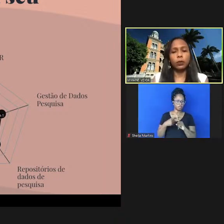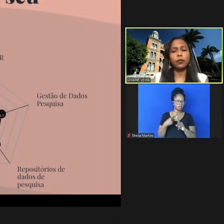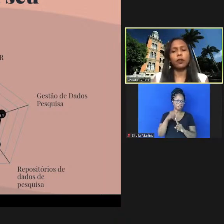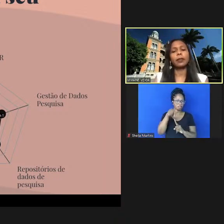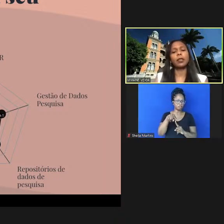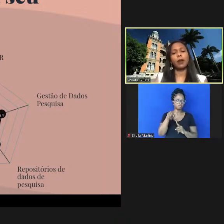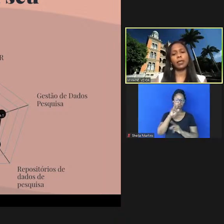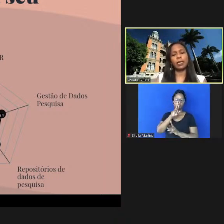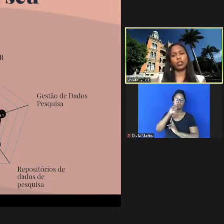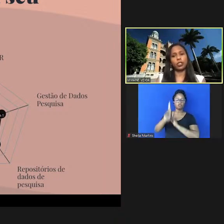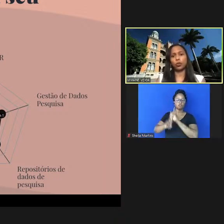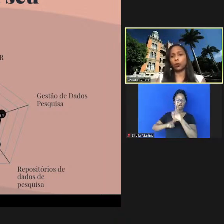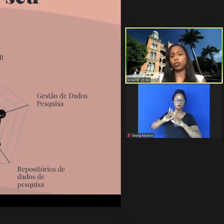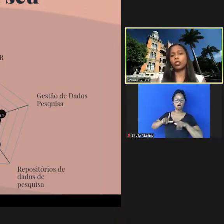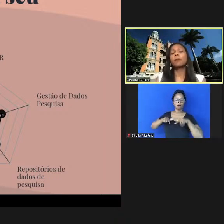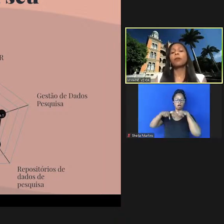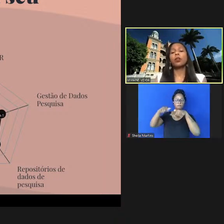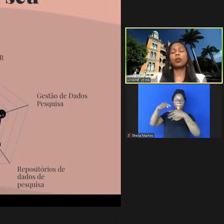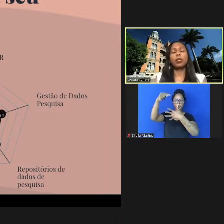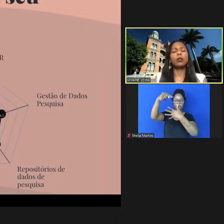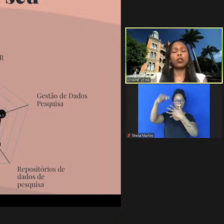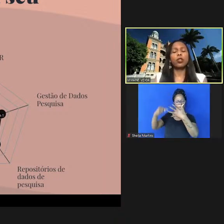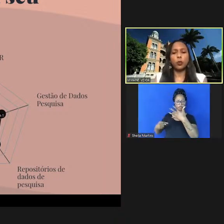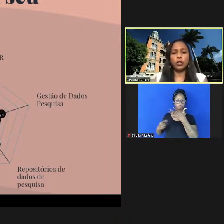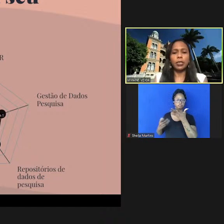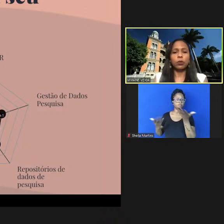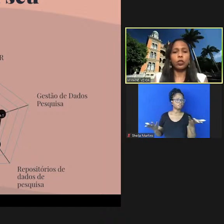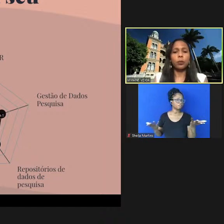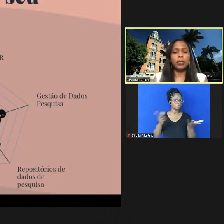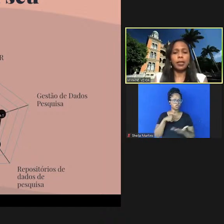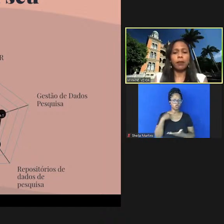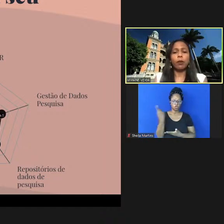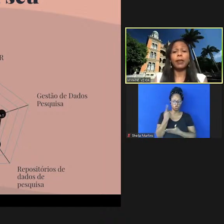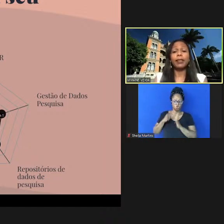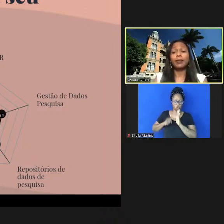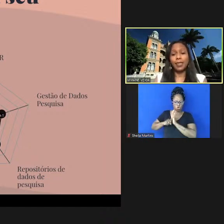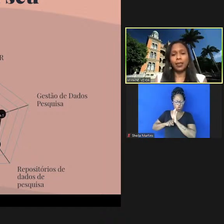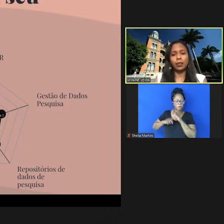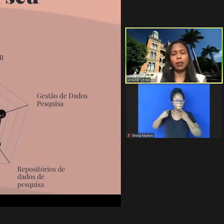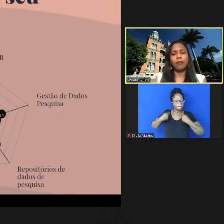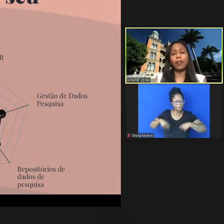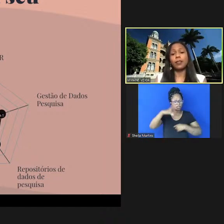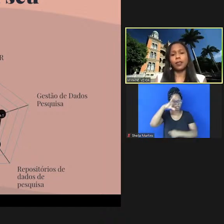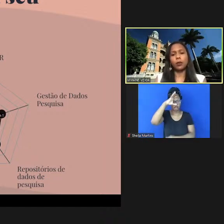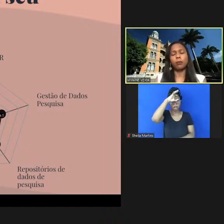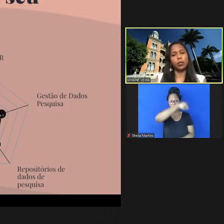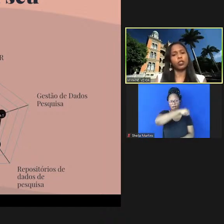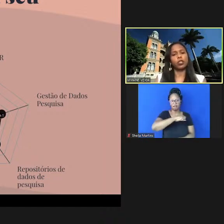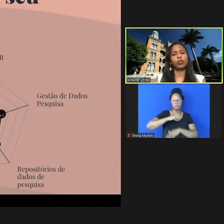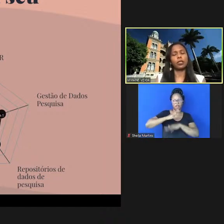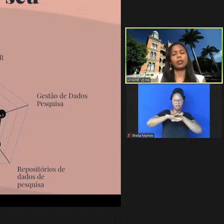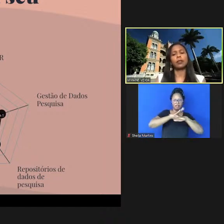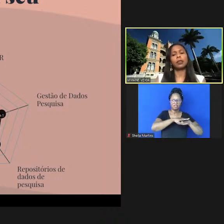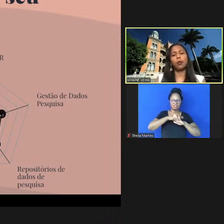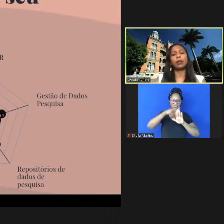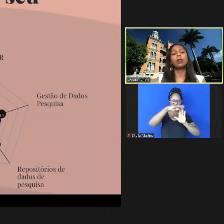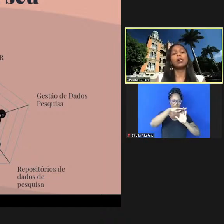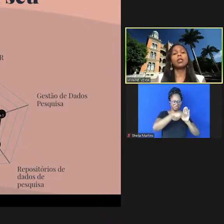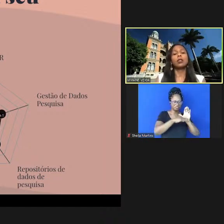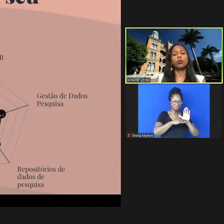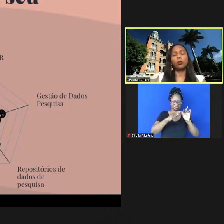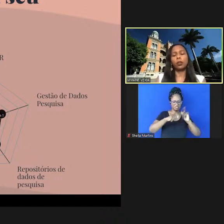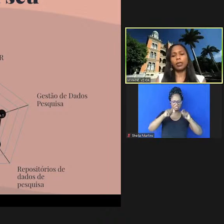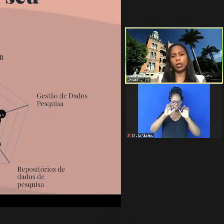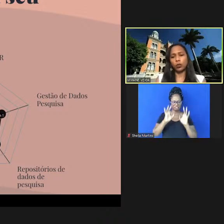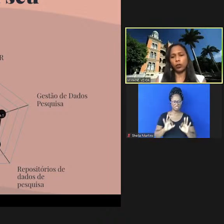respondendo de forma adequada aquelas questões e os nossos pesquisadores precisavam aprender fazer um plano de gestão de dados adequado